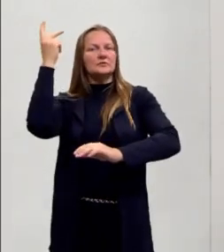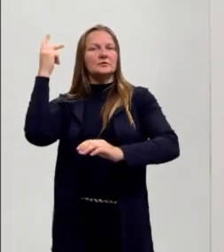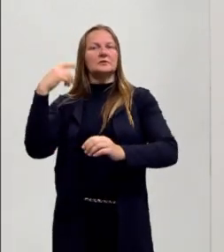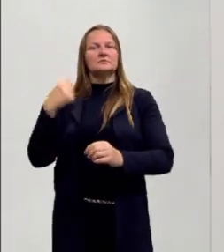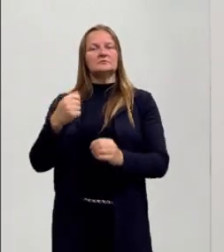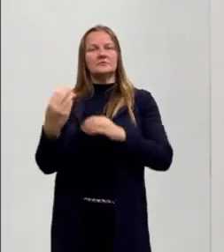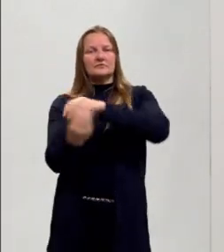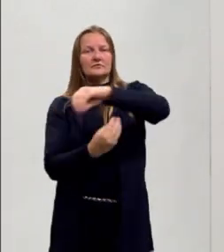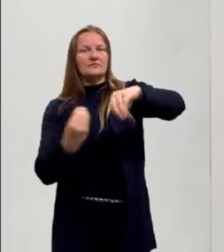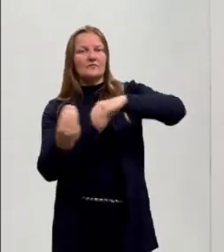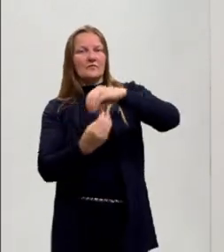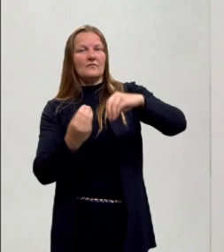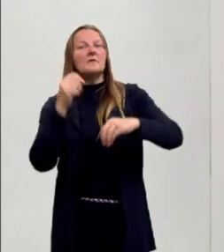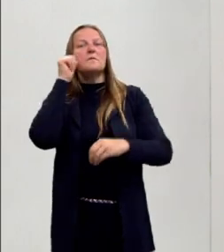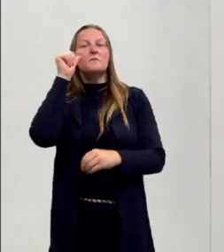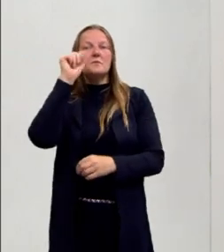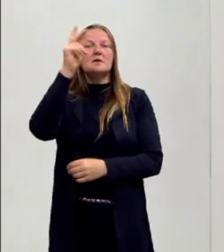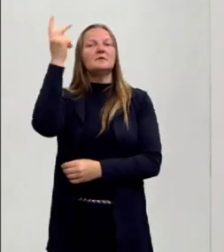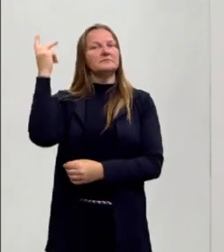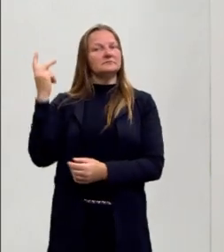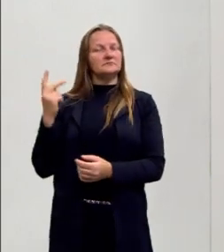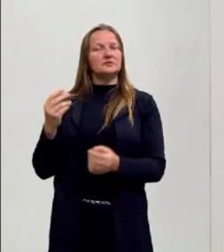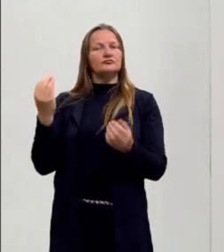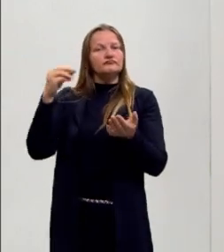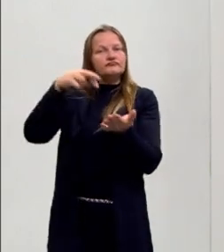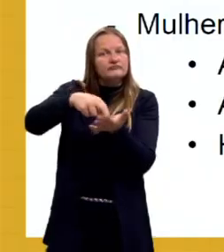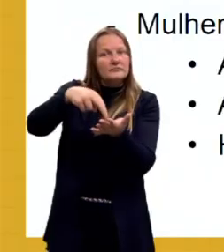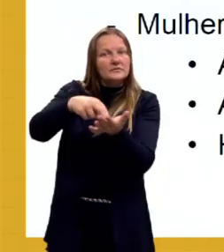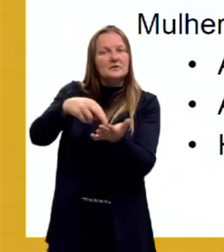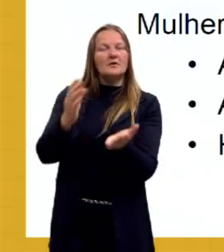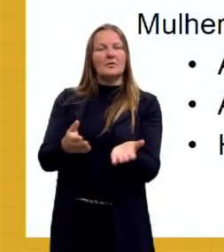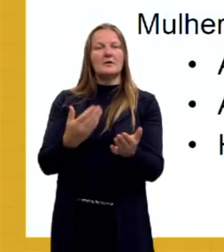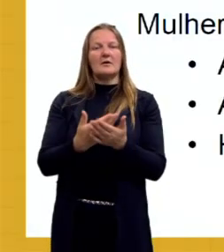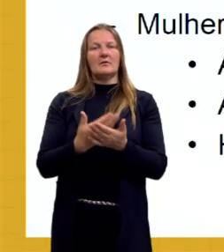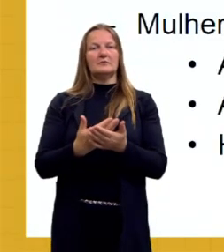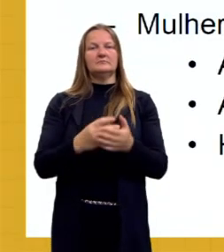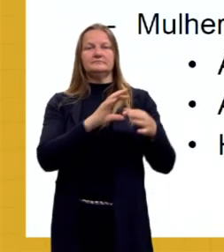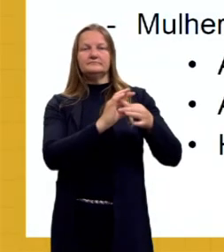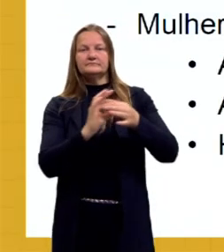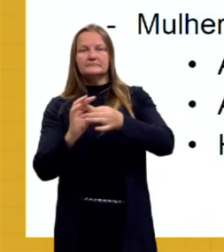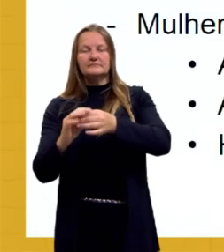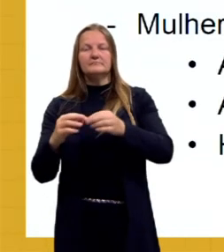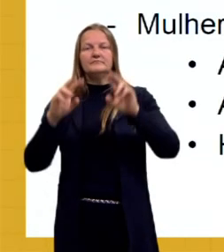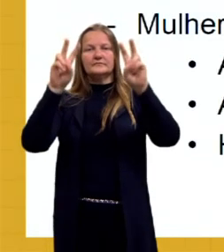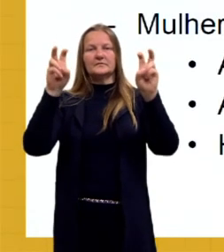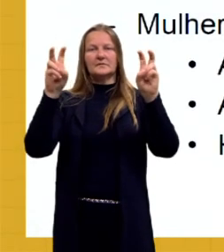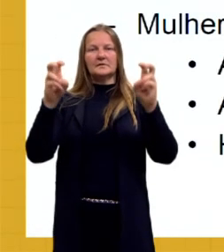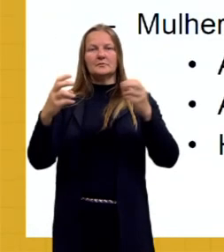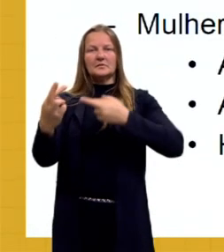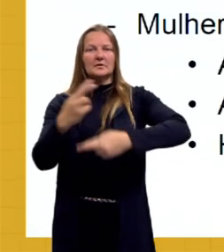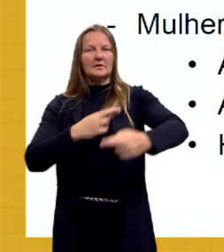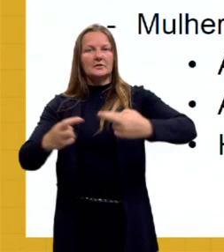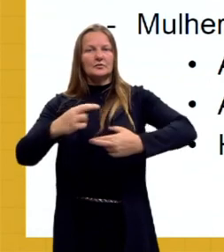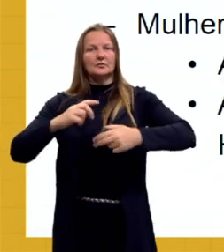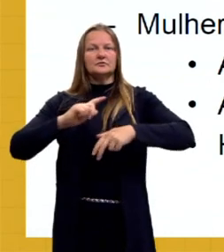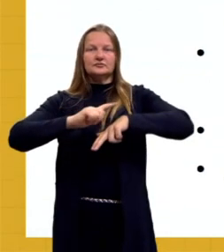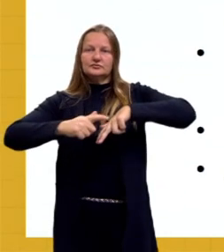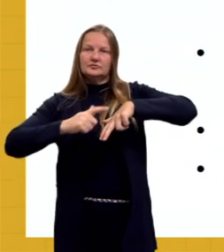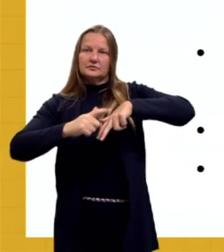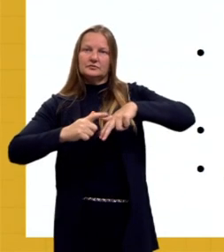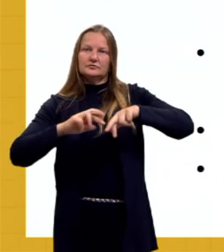envolve a história das mulheres e a gente tenta trazer isso aqui para as nossas aulas também, tentando sempre abordar as relações de gênero.